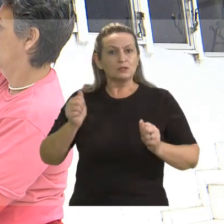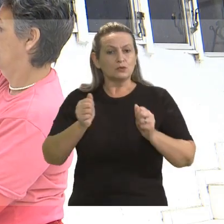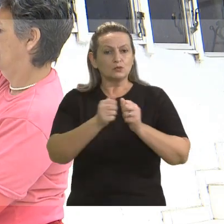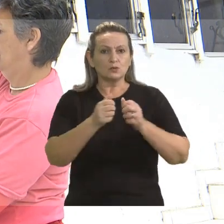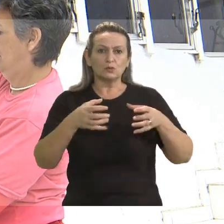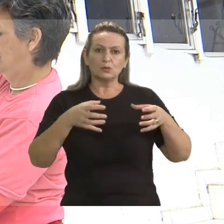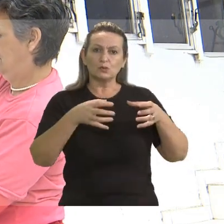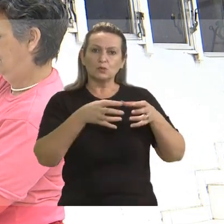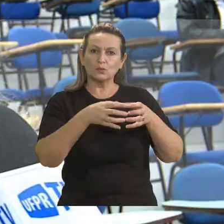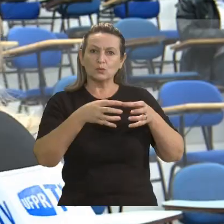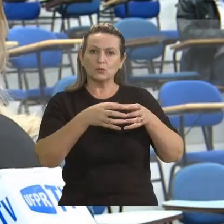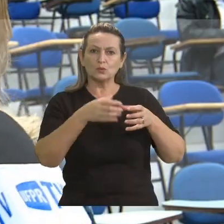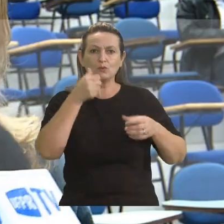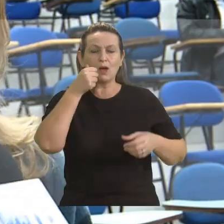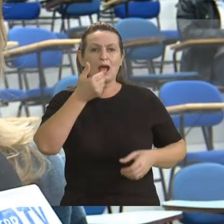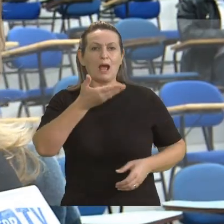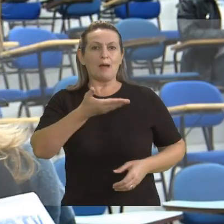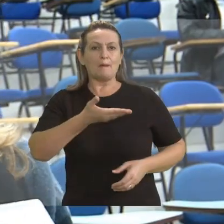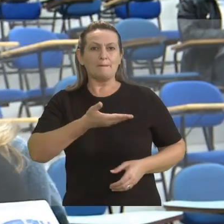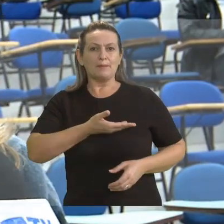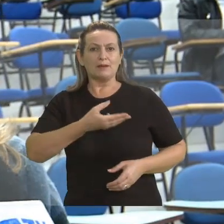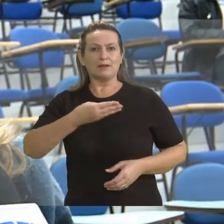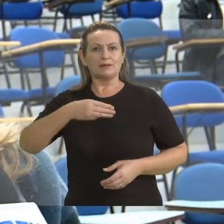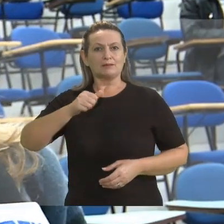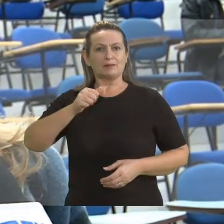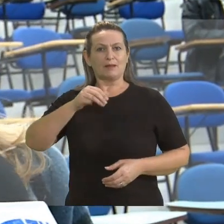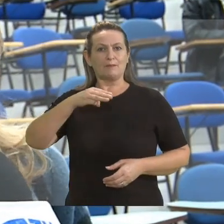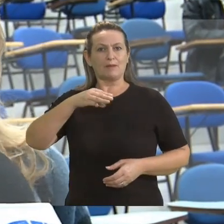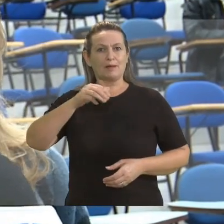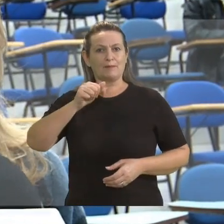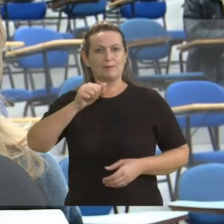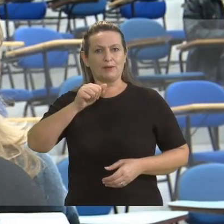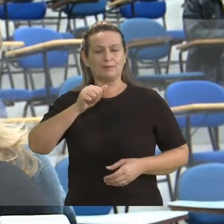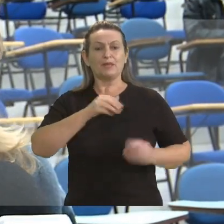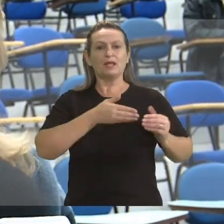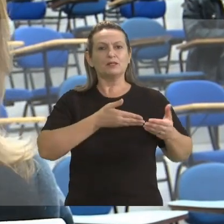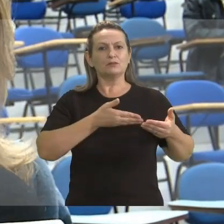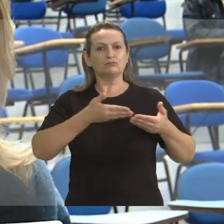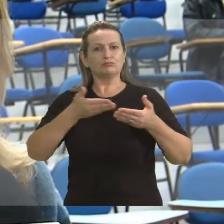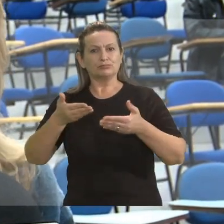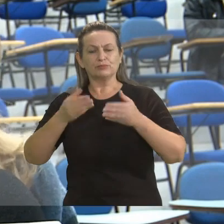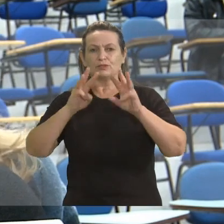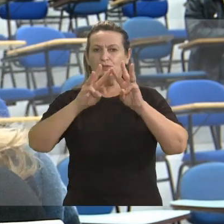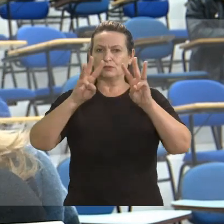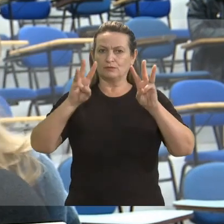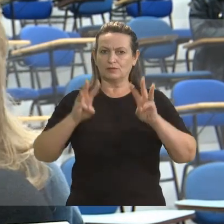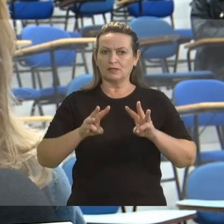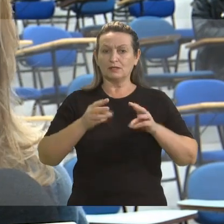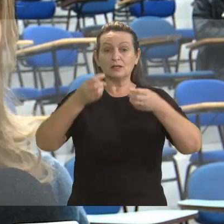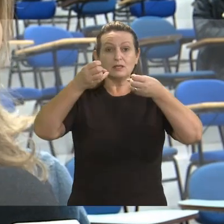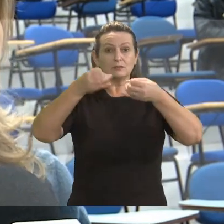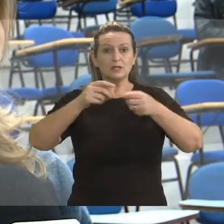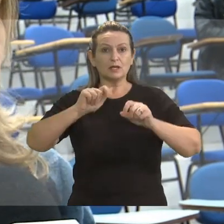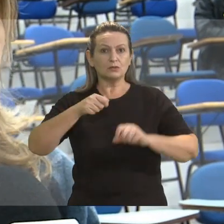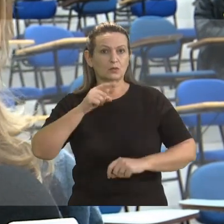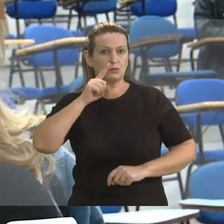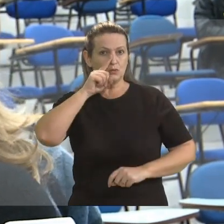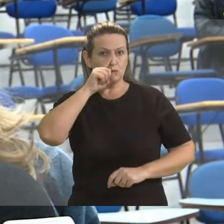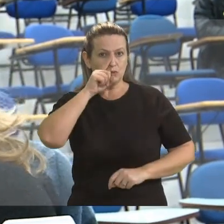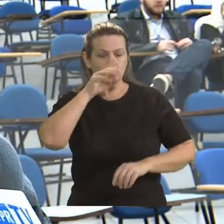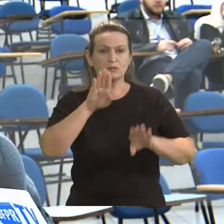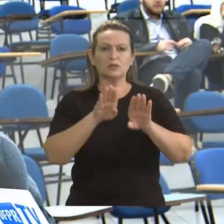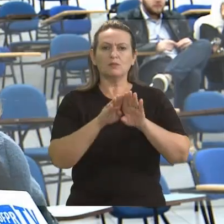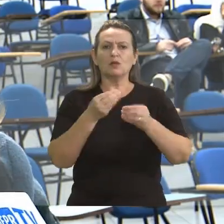Associação Amigas da Mama, que foram até a universidade para falar um pouco sobre os riscos e como fazer o diagnóstico da